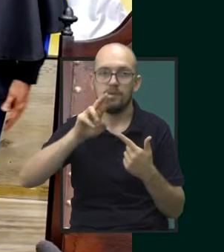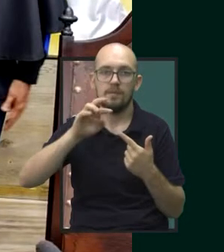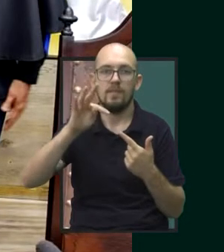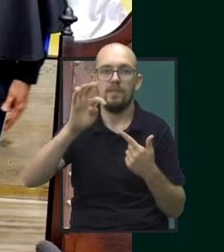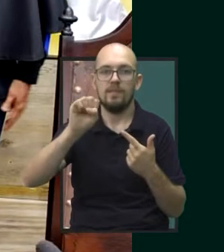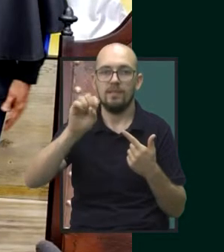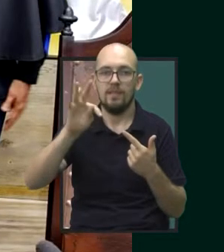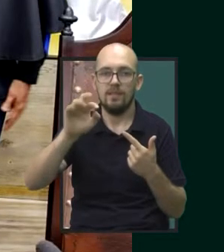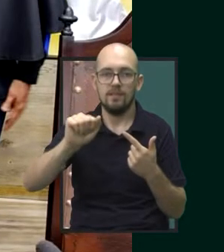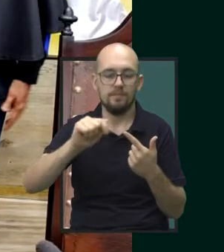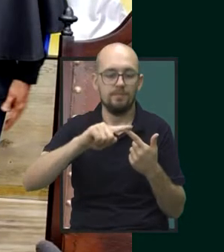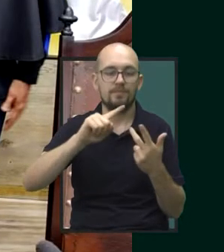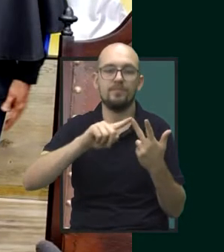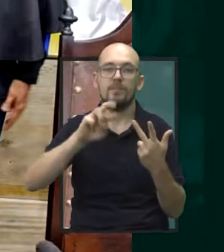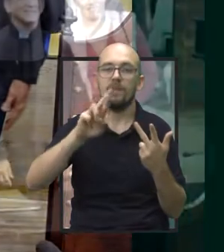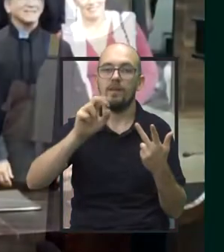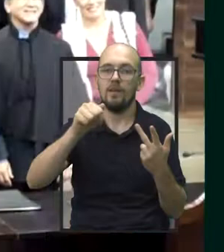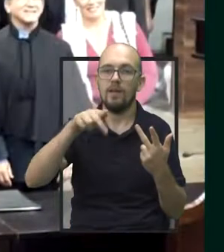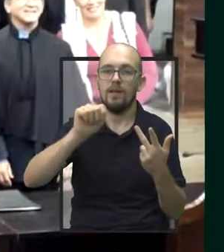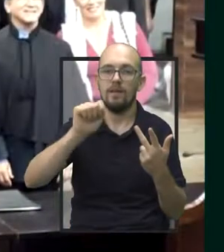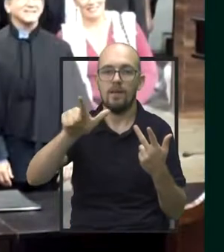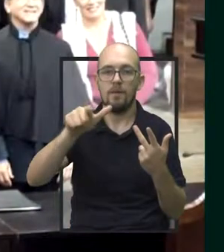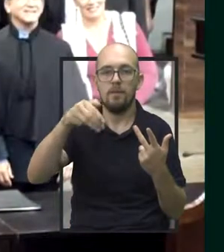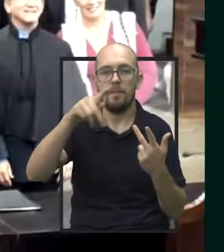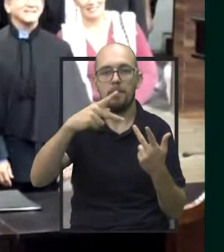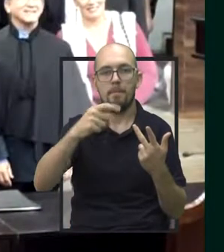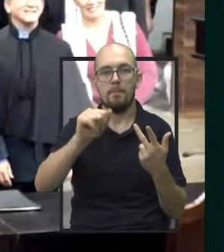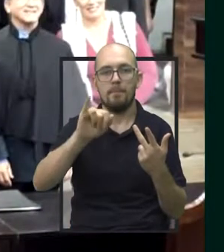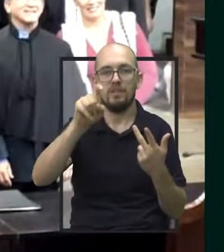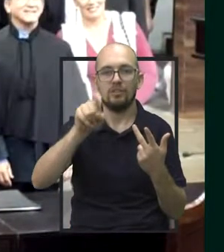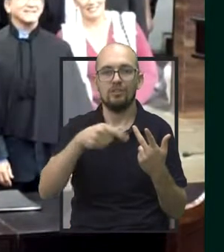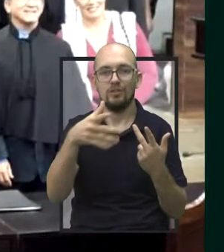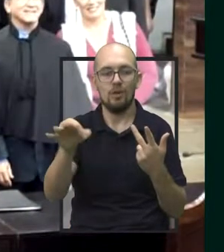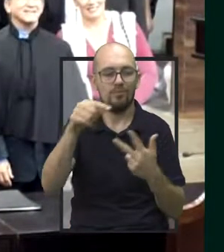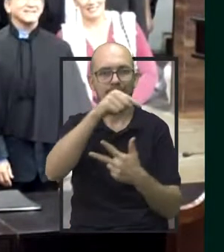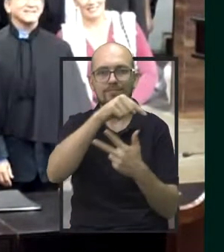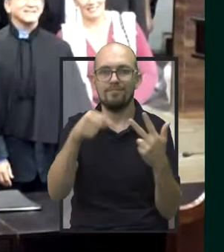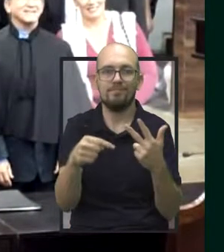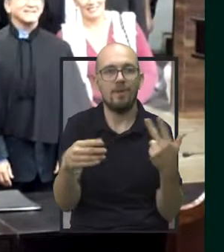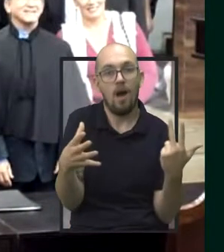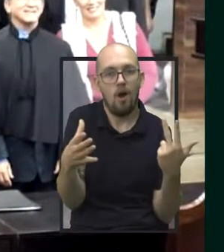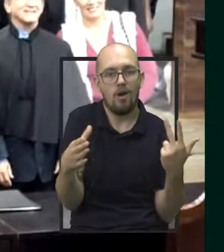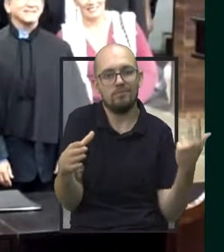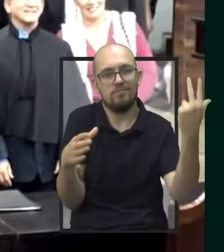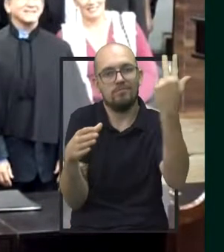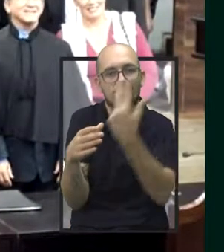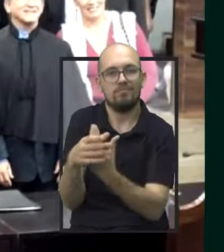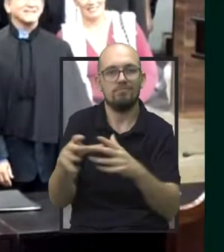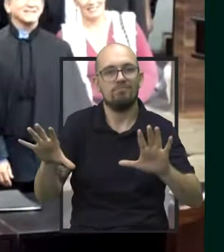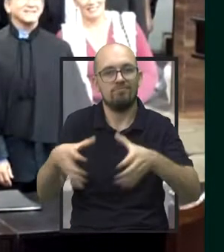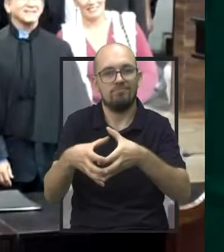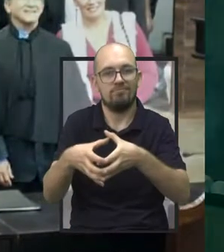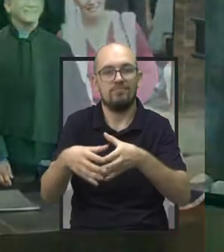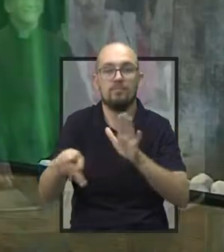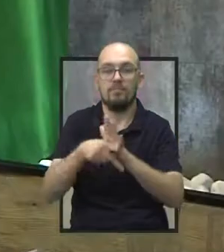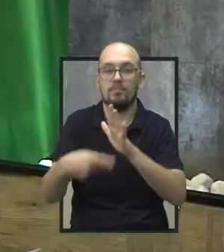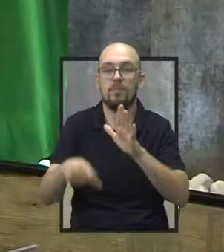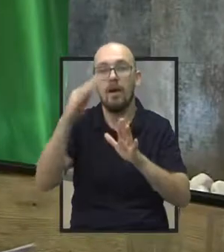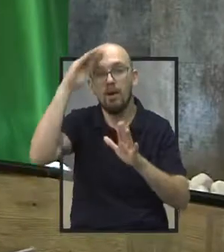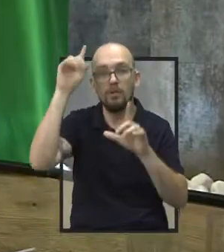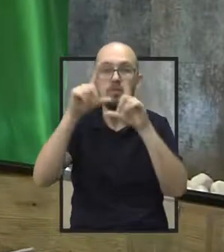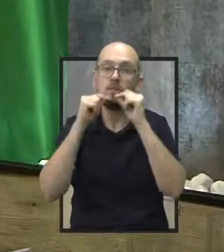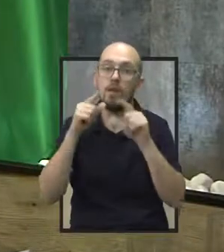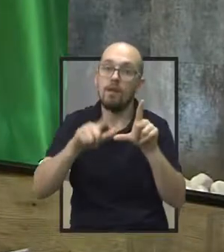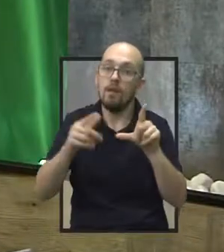Morelli Paixão, por integrar, vamos dizer assim, a Academia Jaoense de Letras como